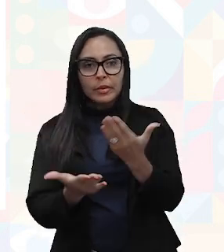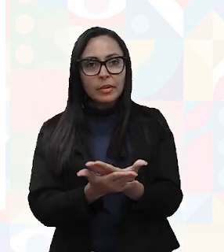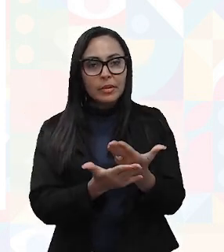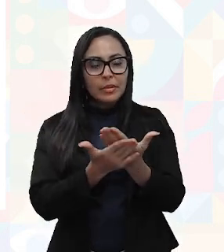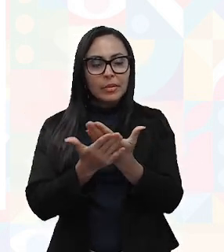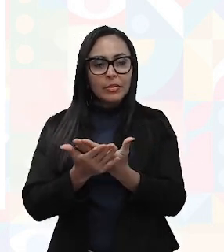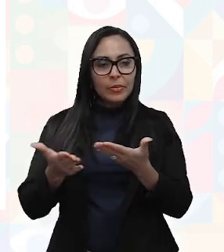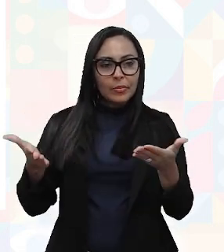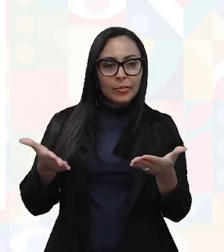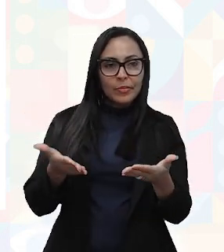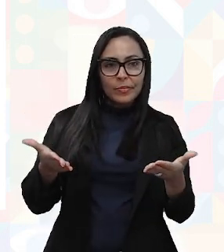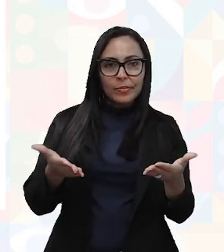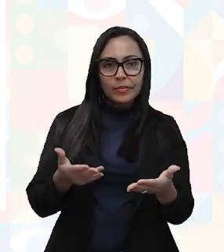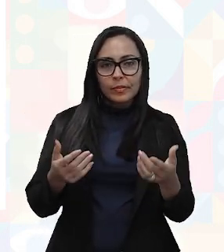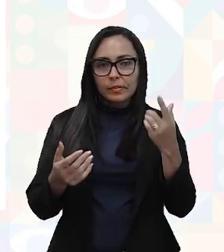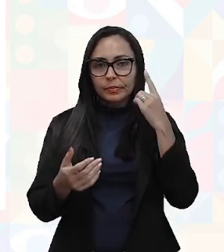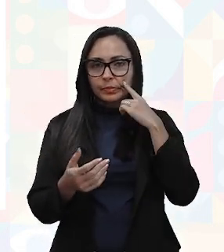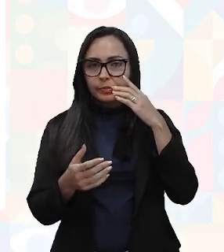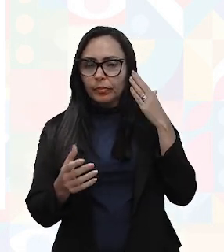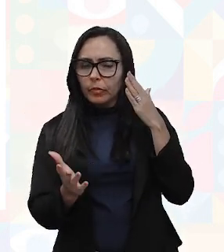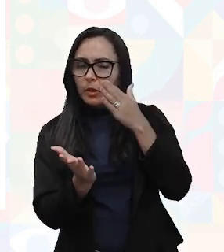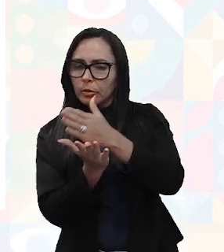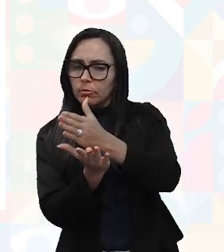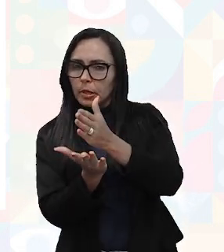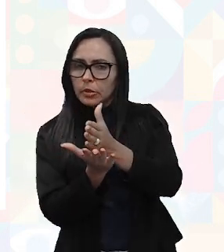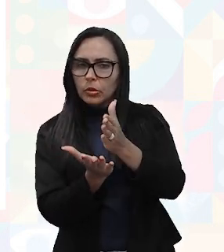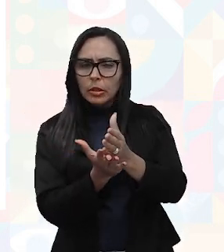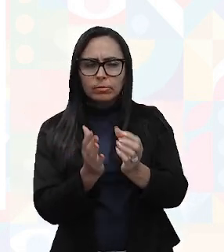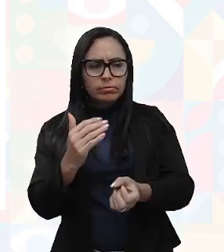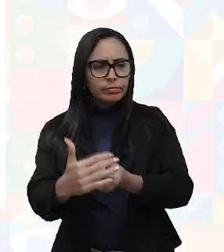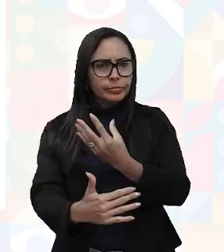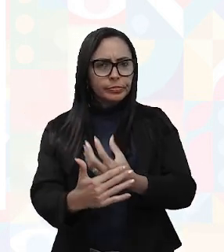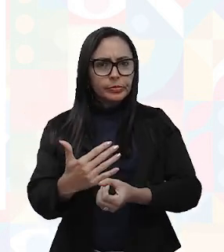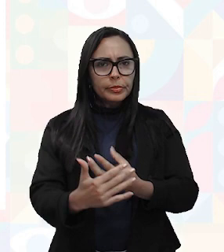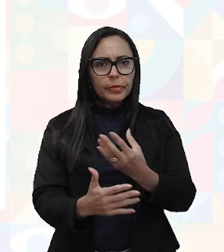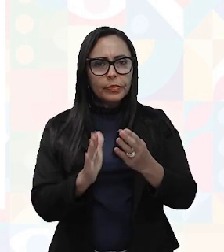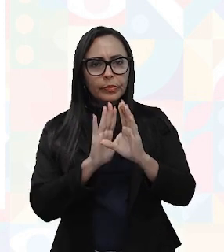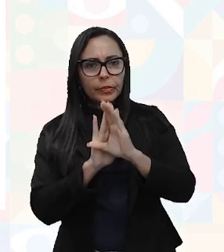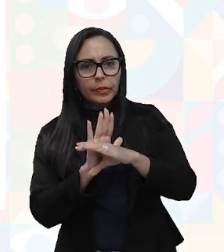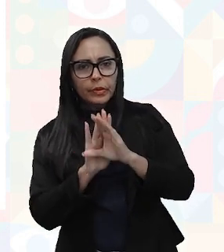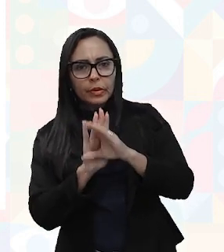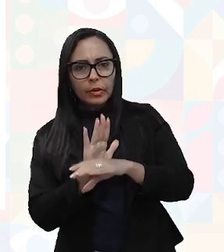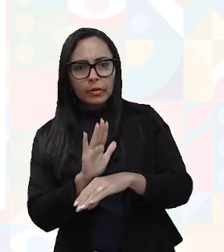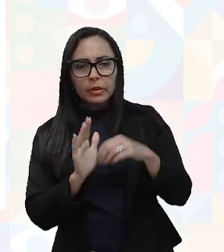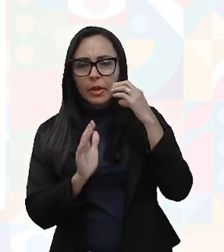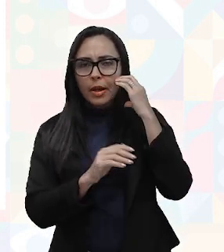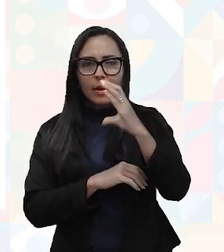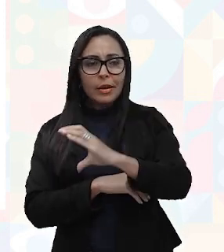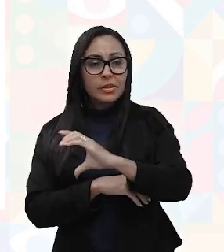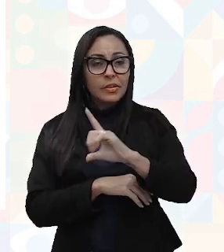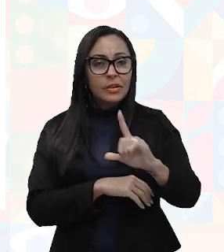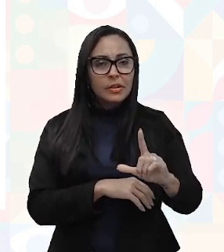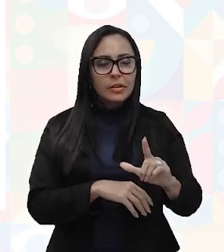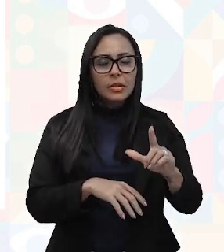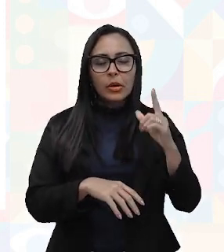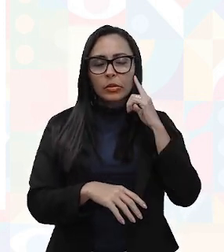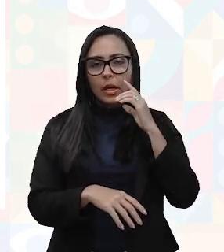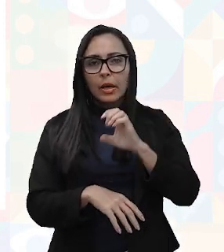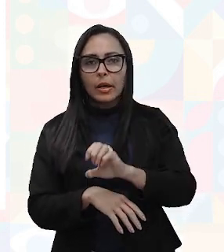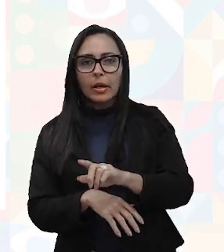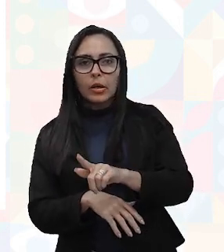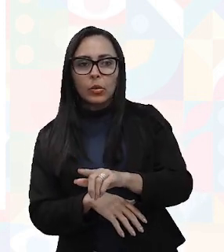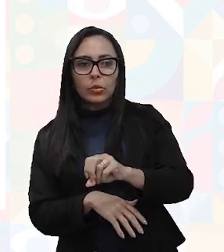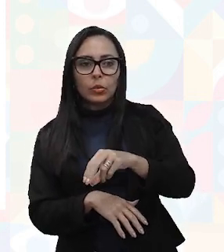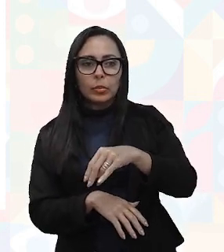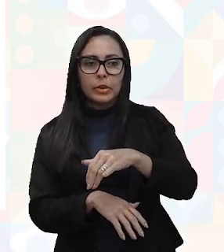hoje vai estar direcionada ao surgimento, o conceito e a classificação da ergonomia,